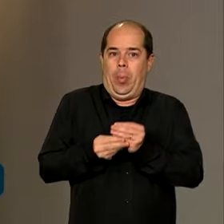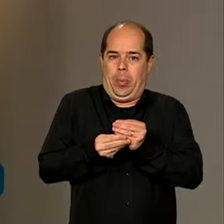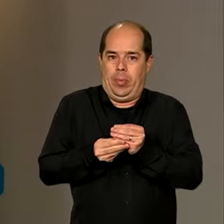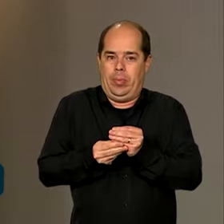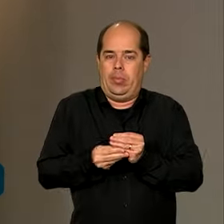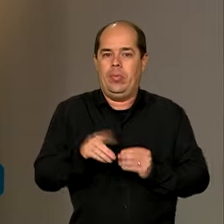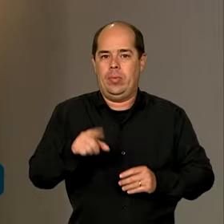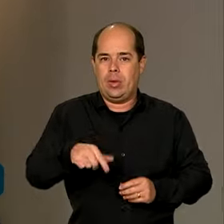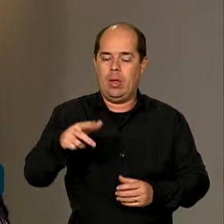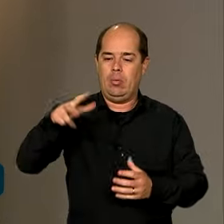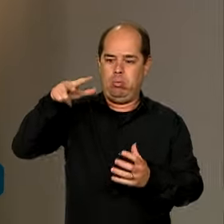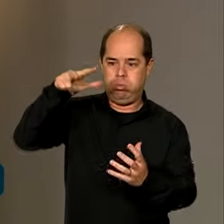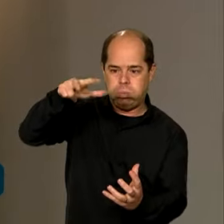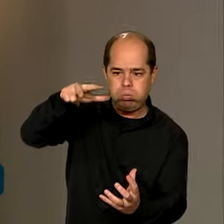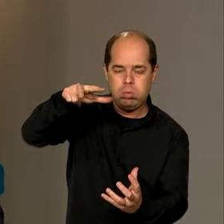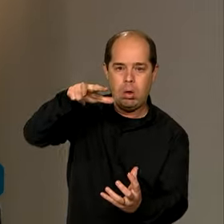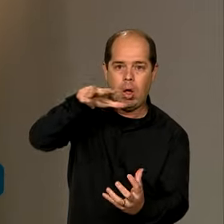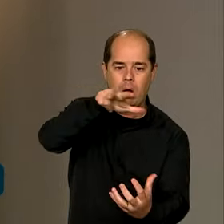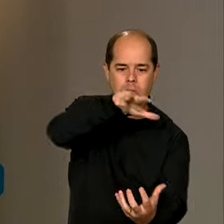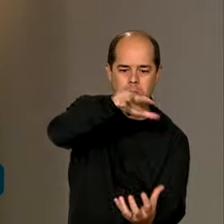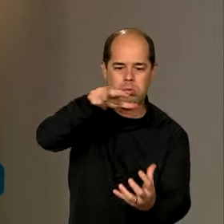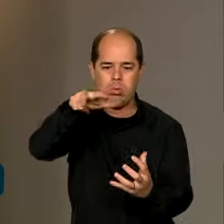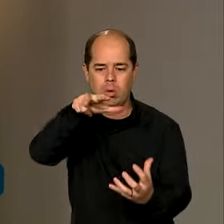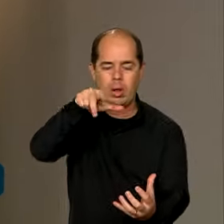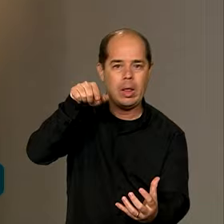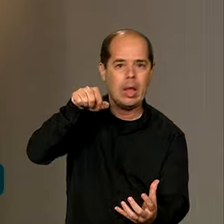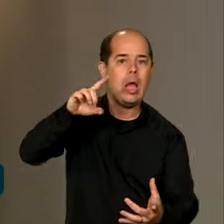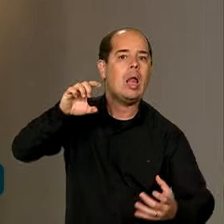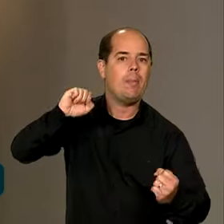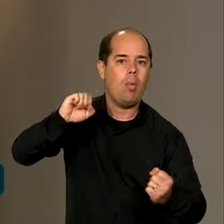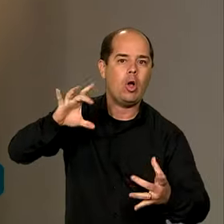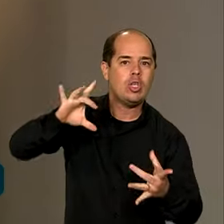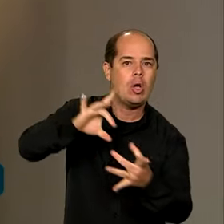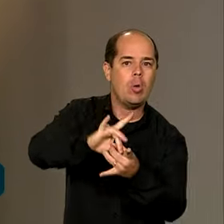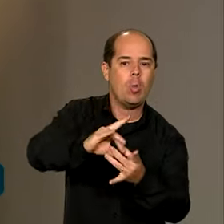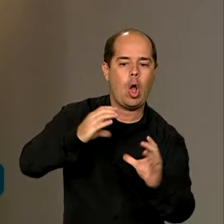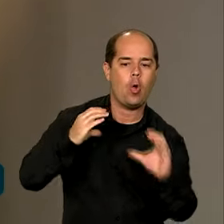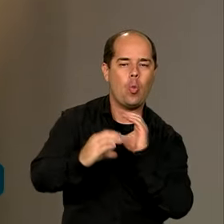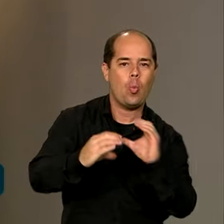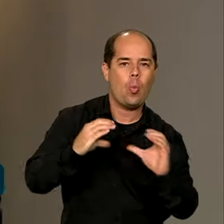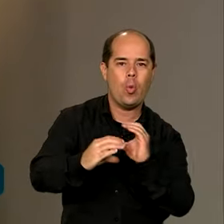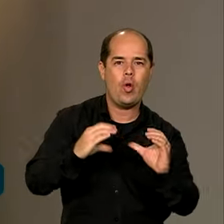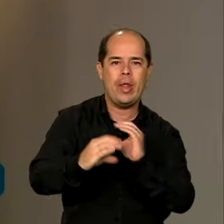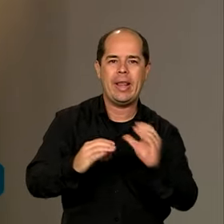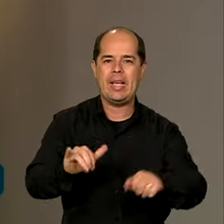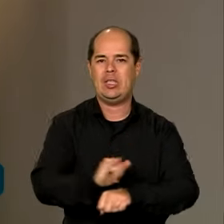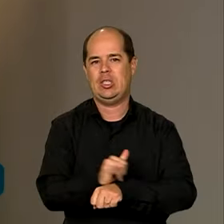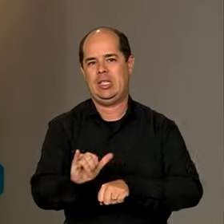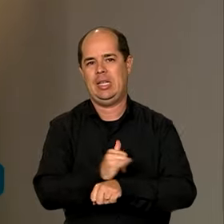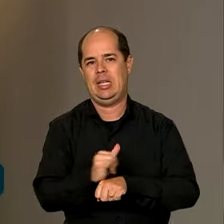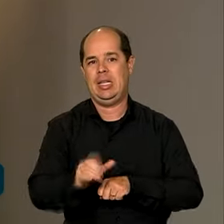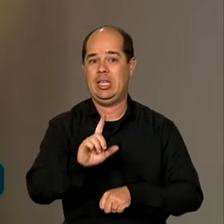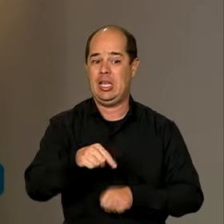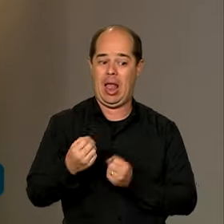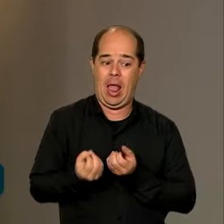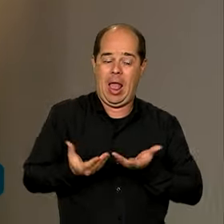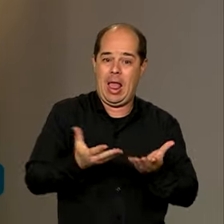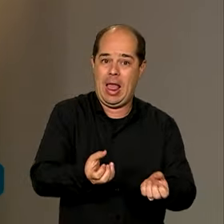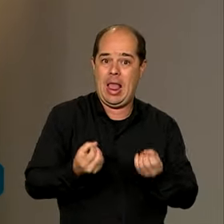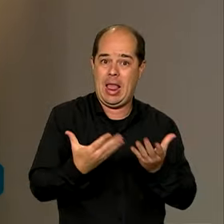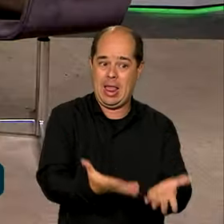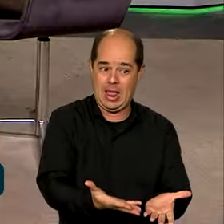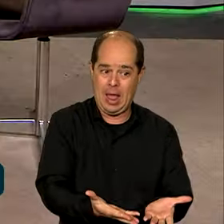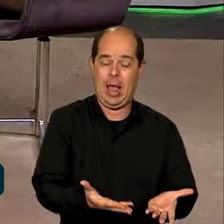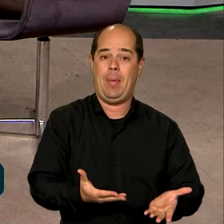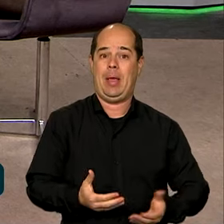o nosso satélite também poderá se integrar a essa comunicação estratégica. justamente para dar mais resiliência a essa rede.